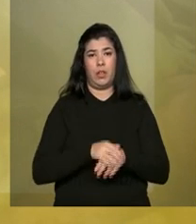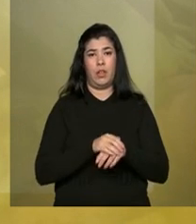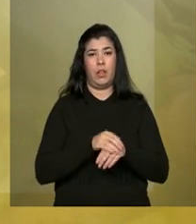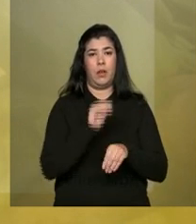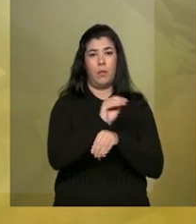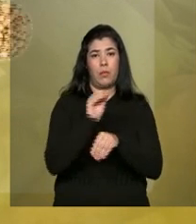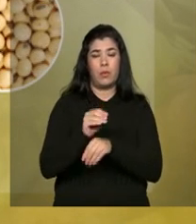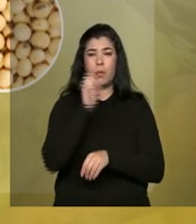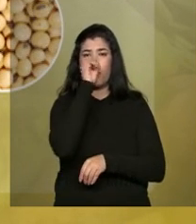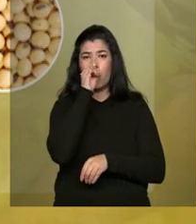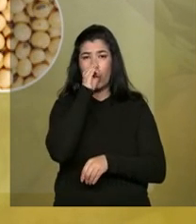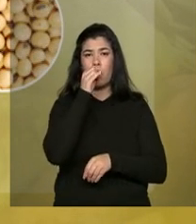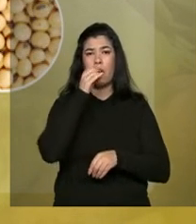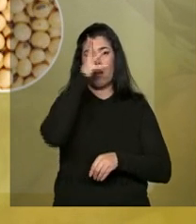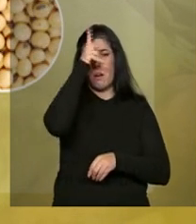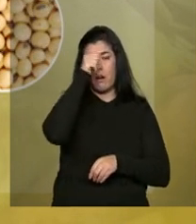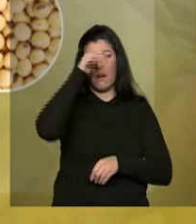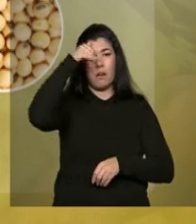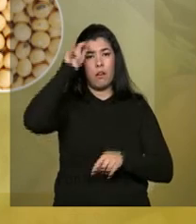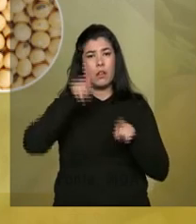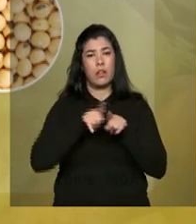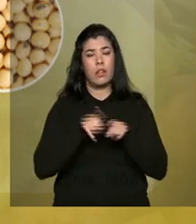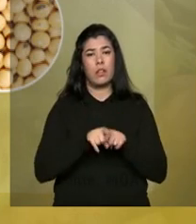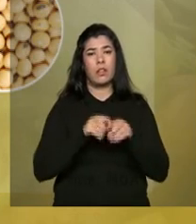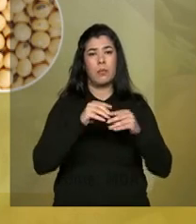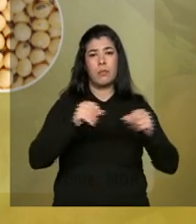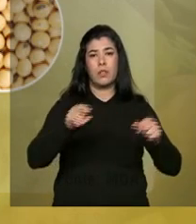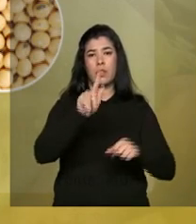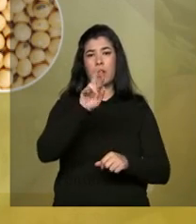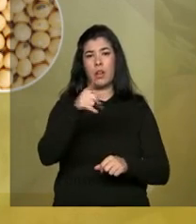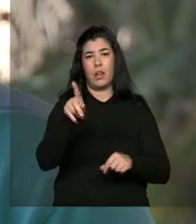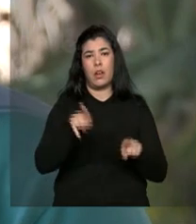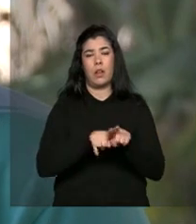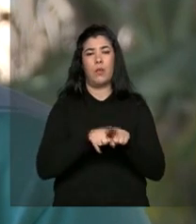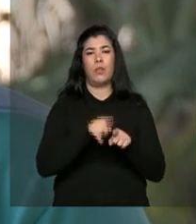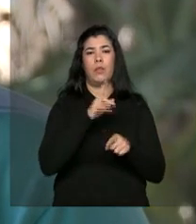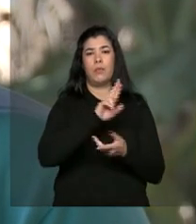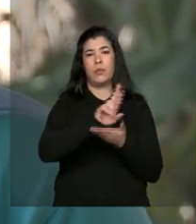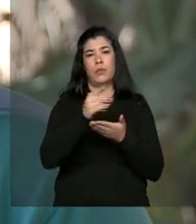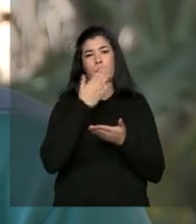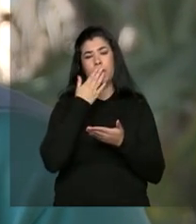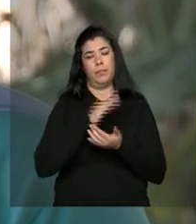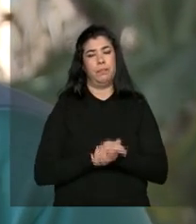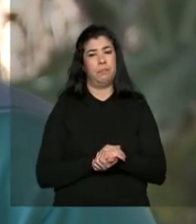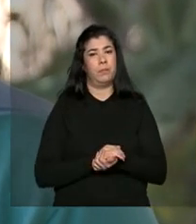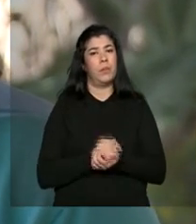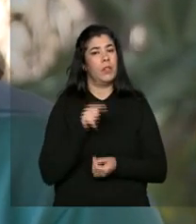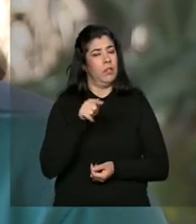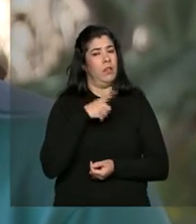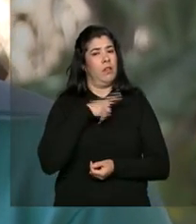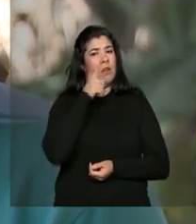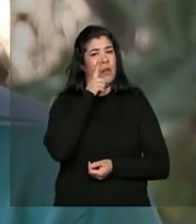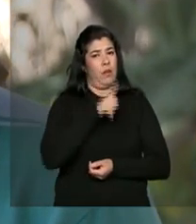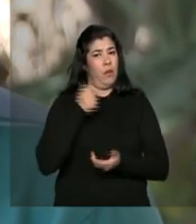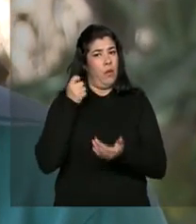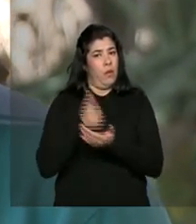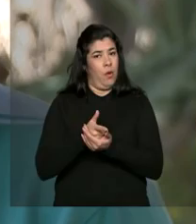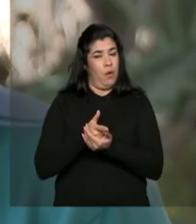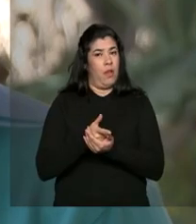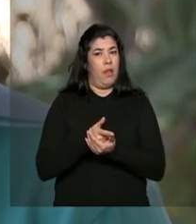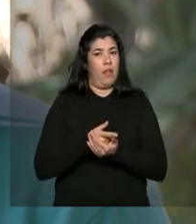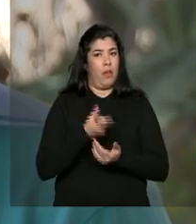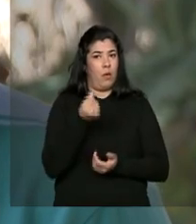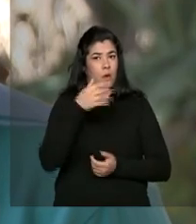porcos e aves, além da plantação de grãos e outros produtos. Você consegue adquirir um bem no valor alto pagando